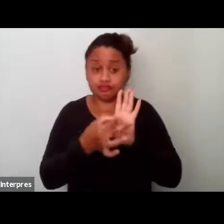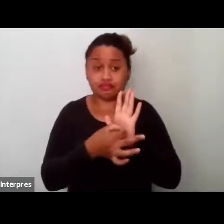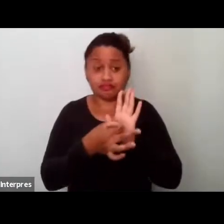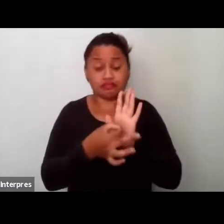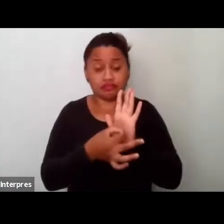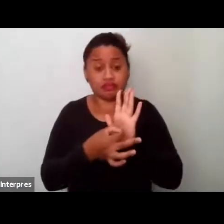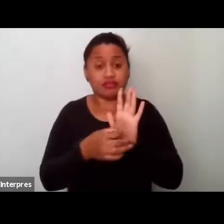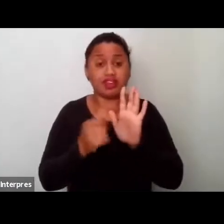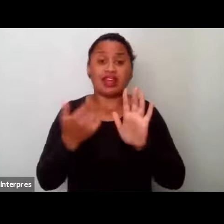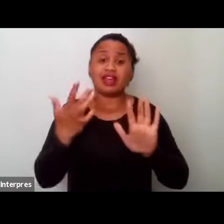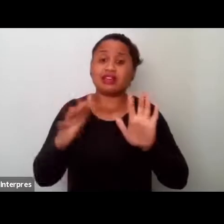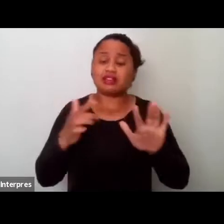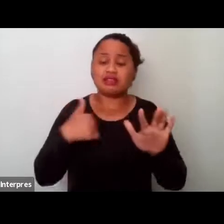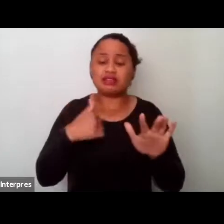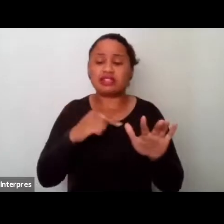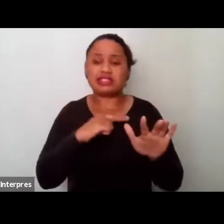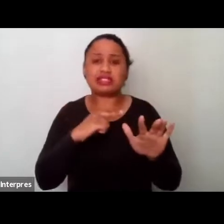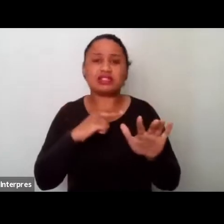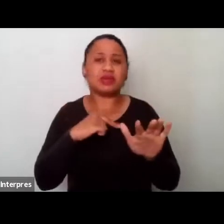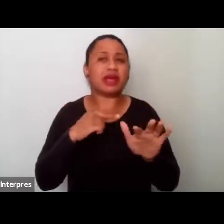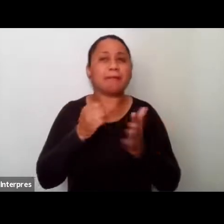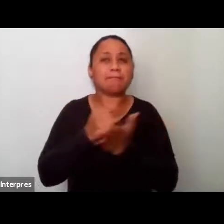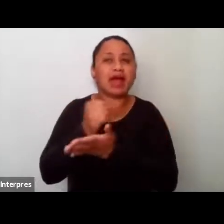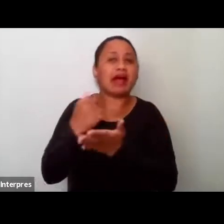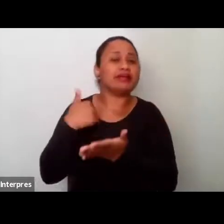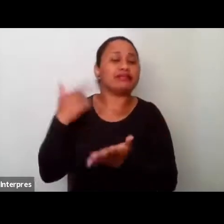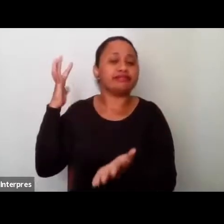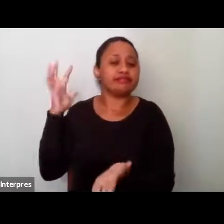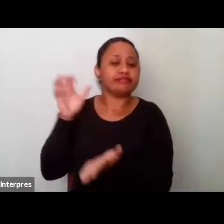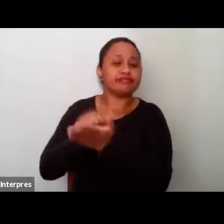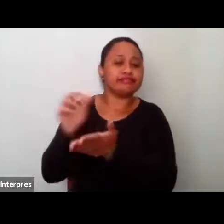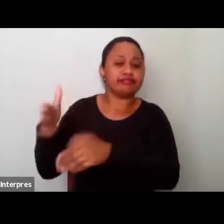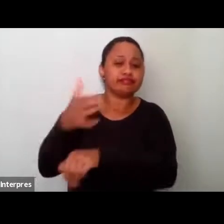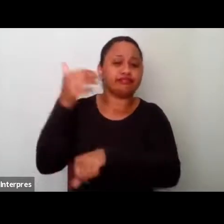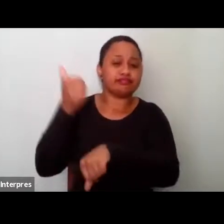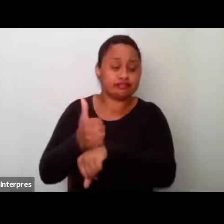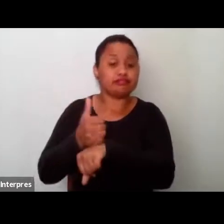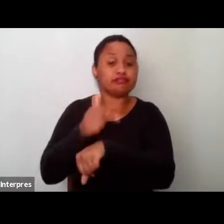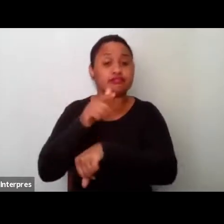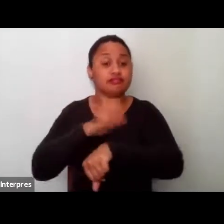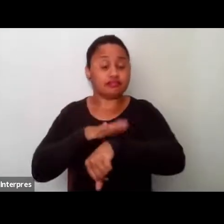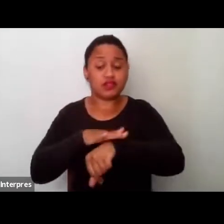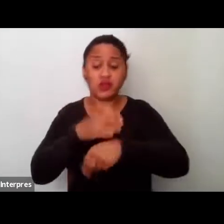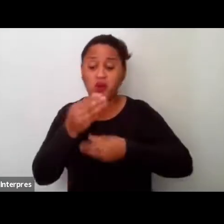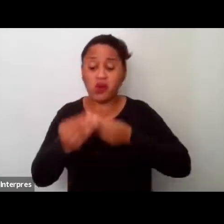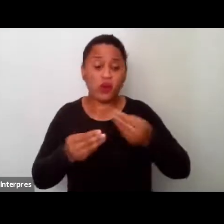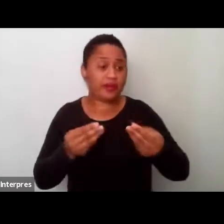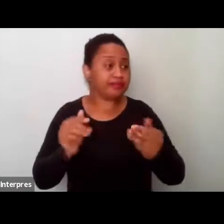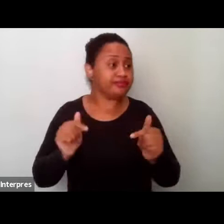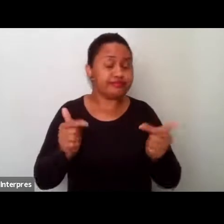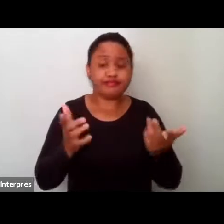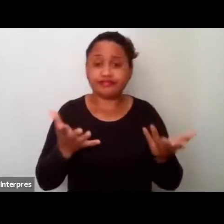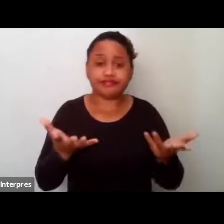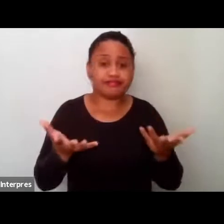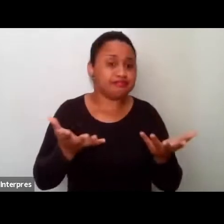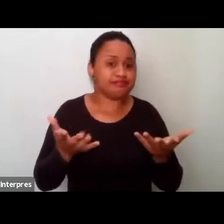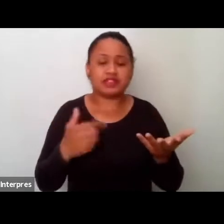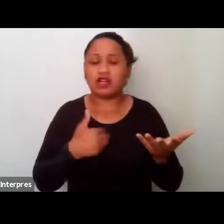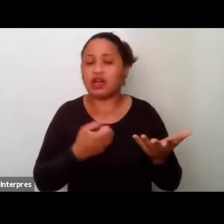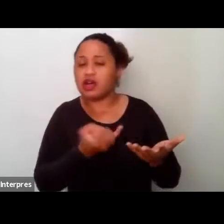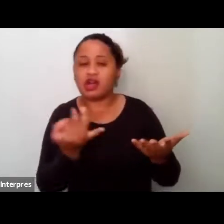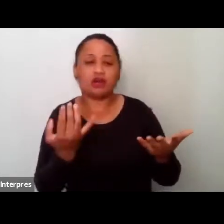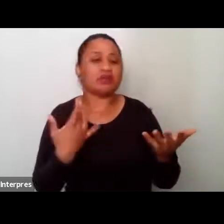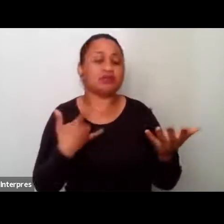mesclada com o sutil colonialismo, né? Mas, nesse momento, como se atrever a tensionar certas homogeneidades